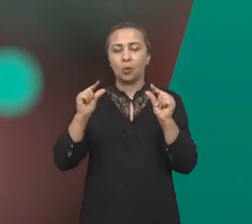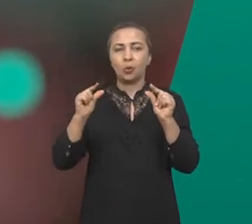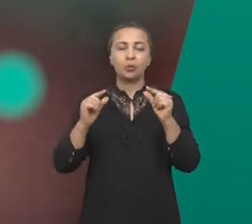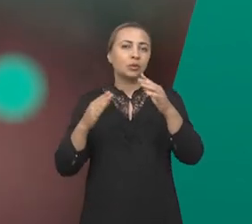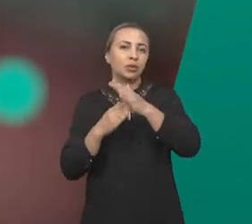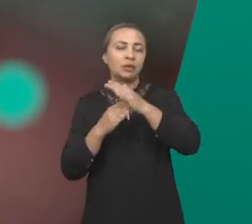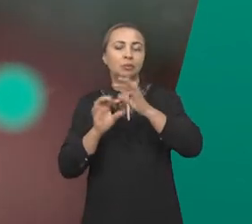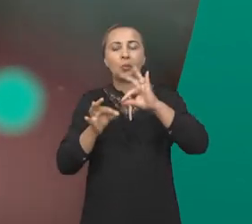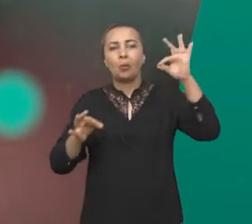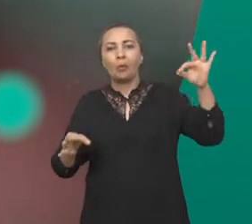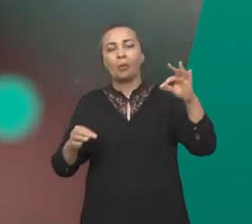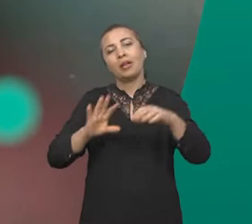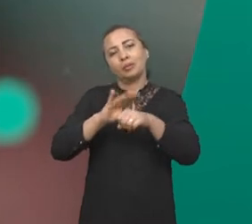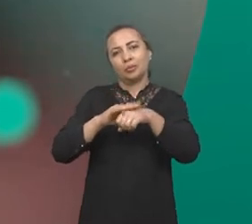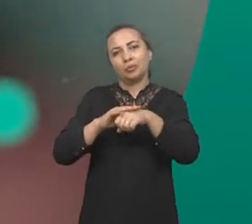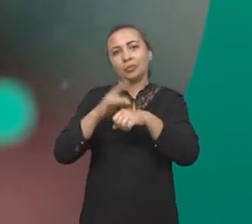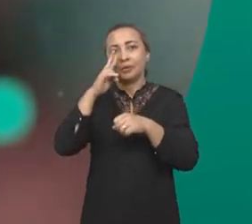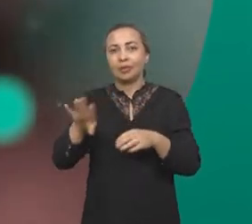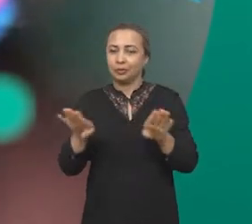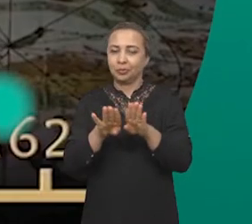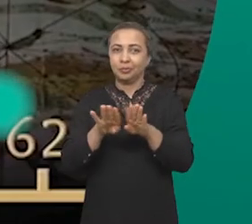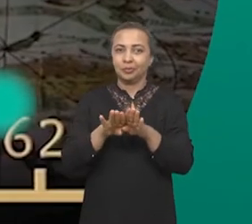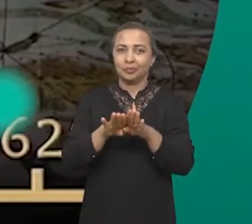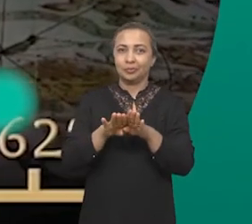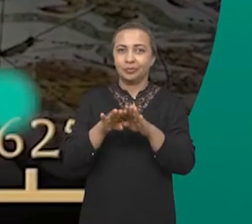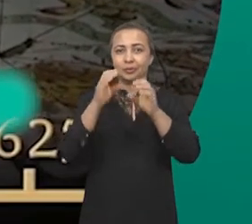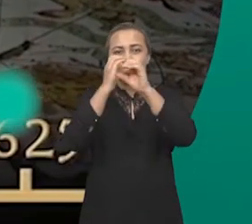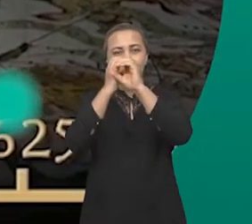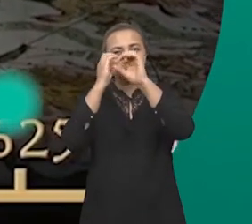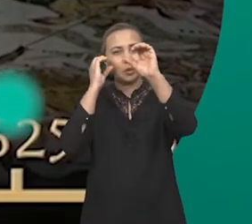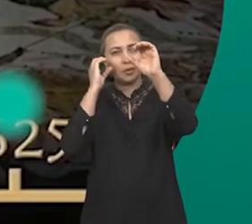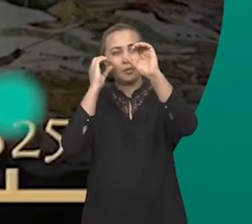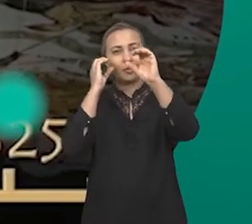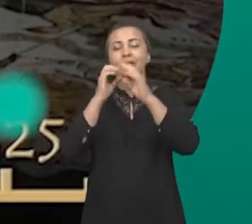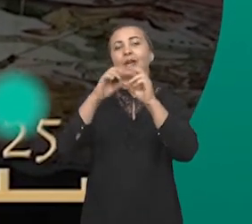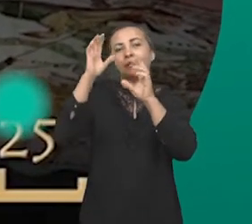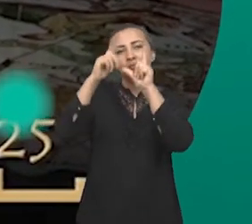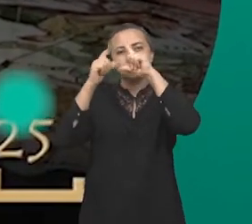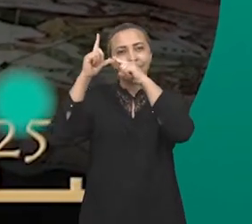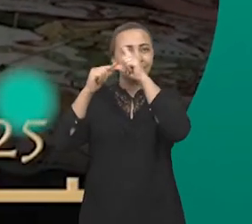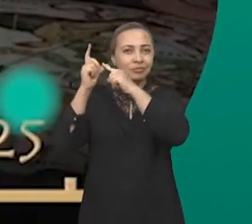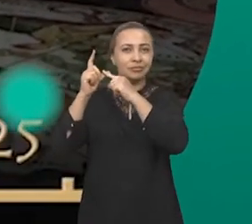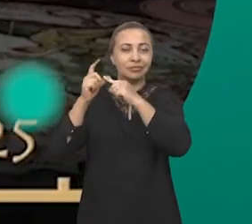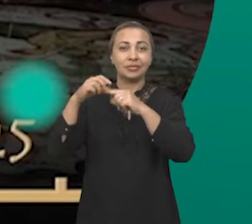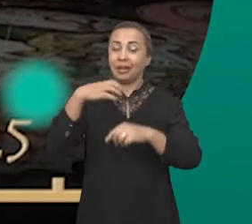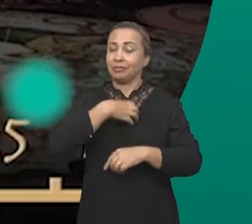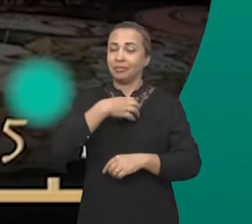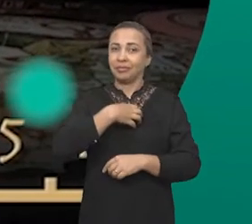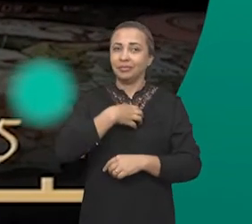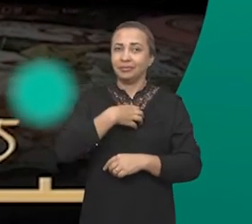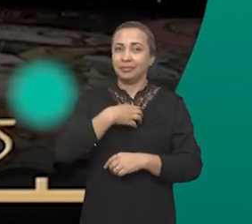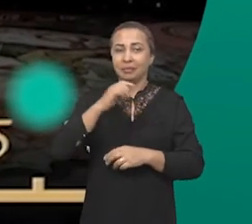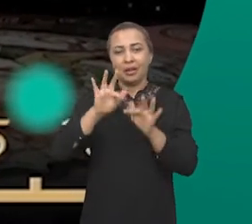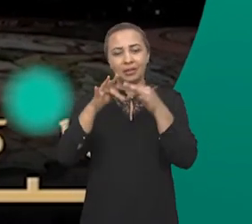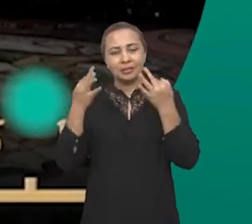efeitos a curto e a longo prazo da doença. E veja também, Observatório Astronômico da Universidade Estadual de Santa Cruz